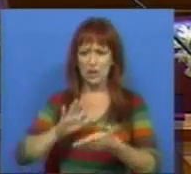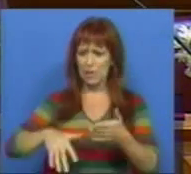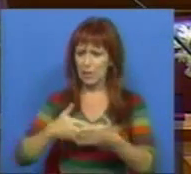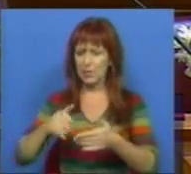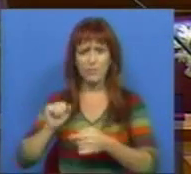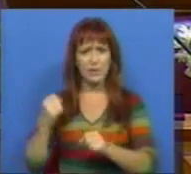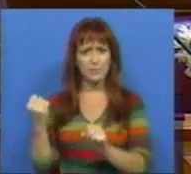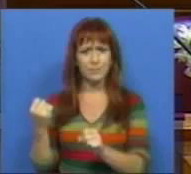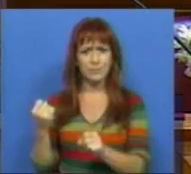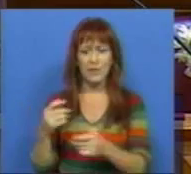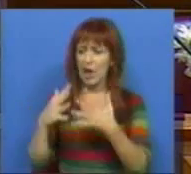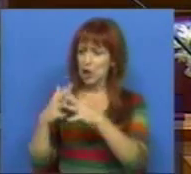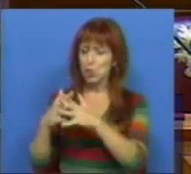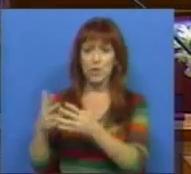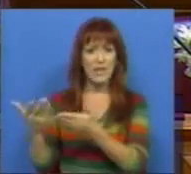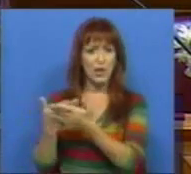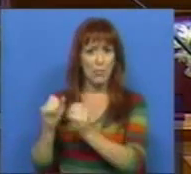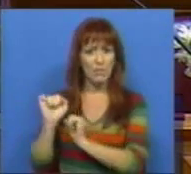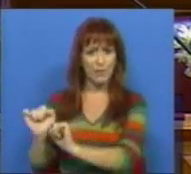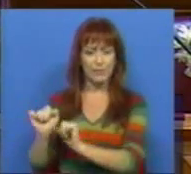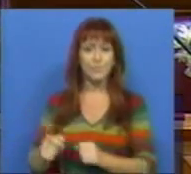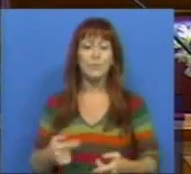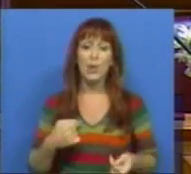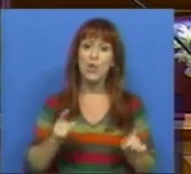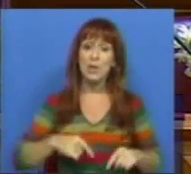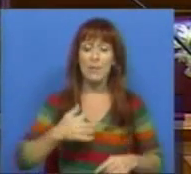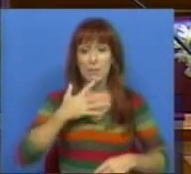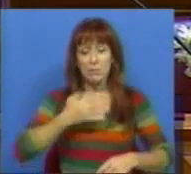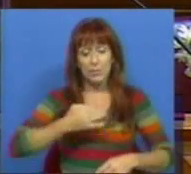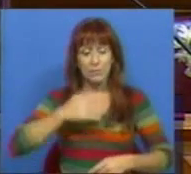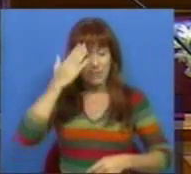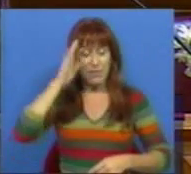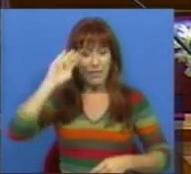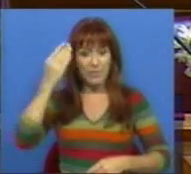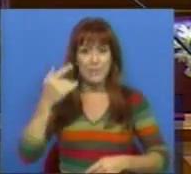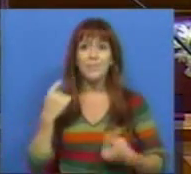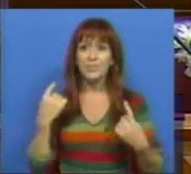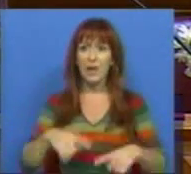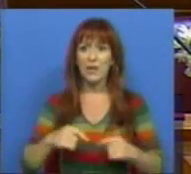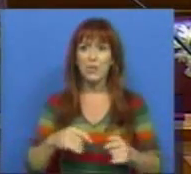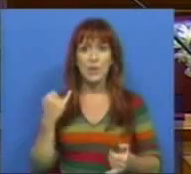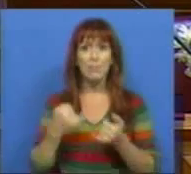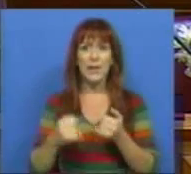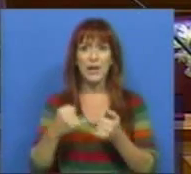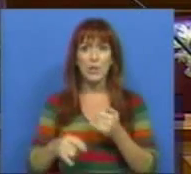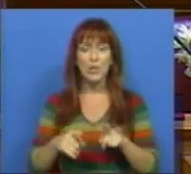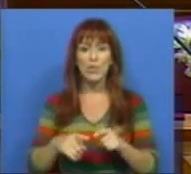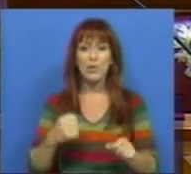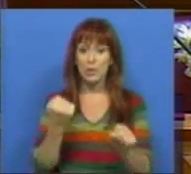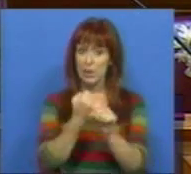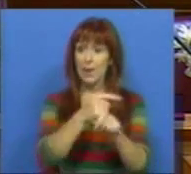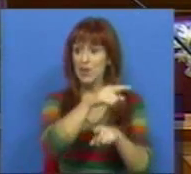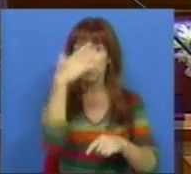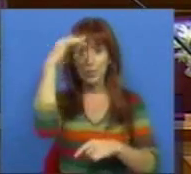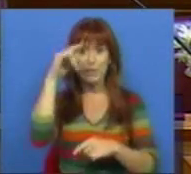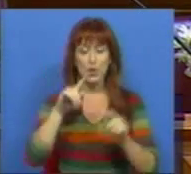planificação da sua estrutura económica temos também plena noção que estão em riscos postos de trabalho